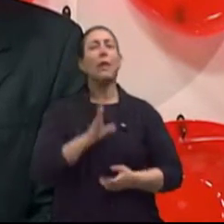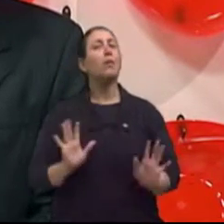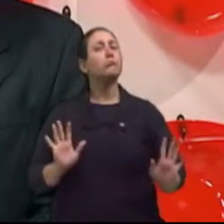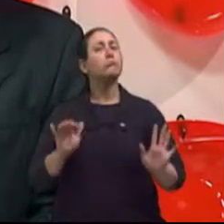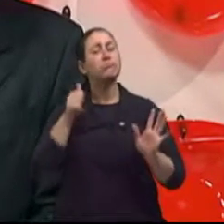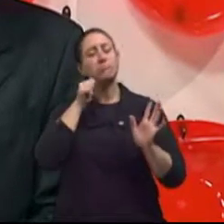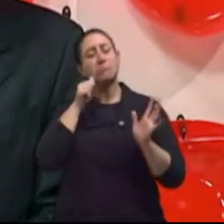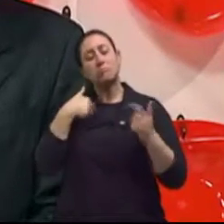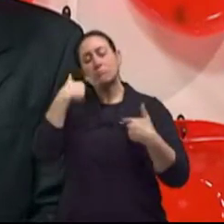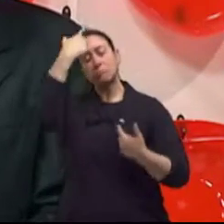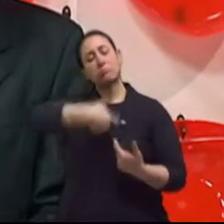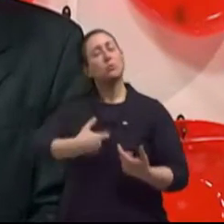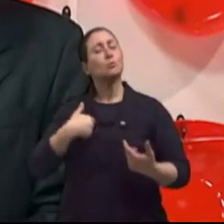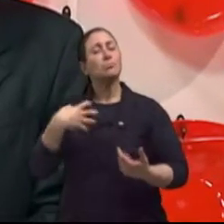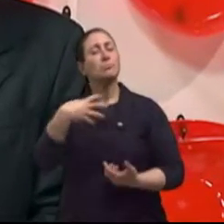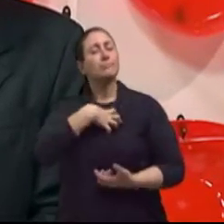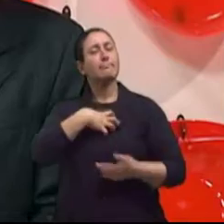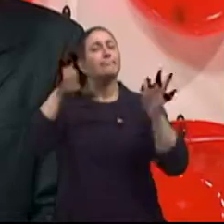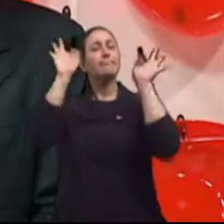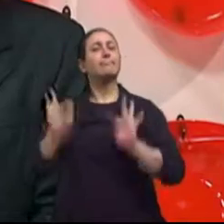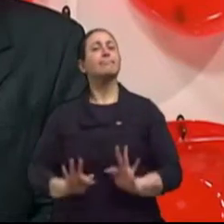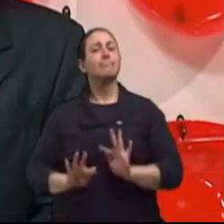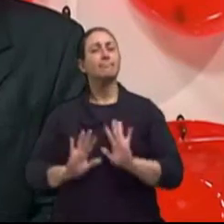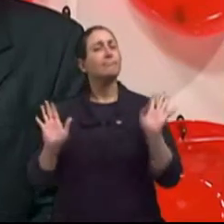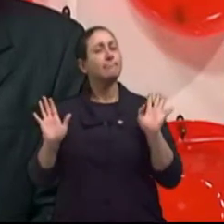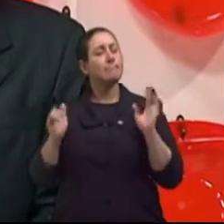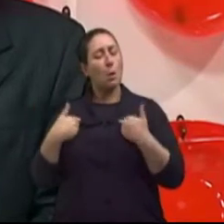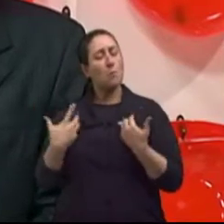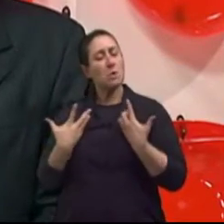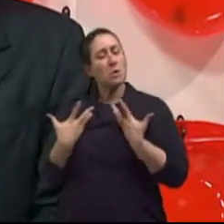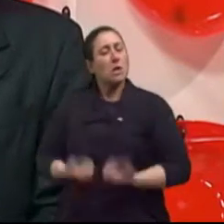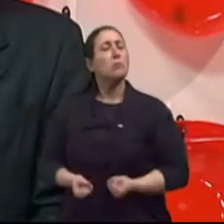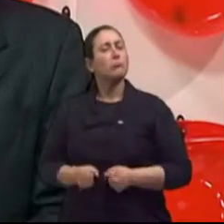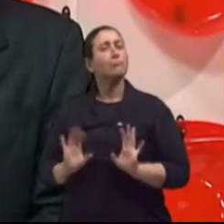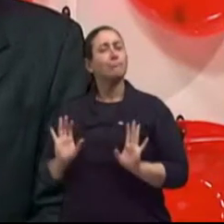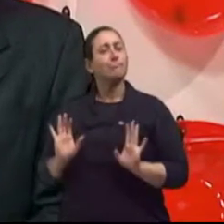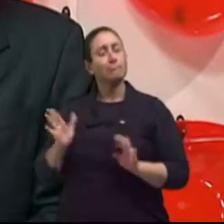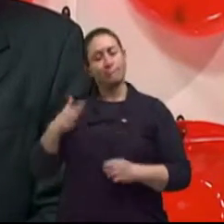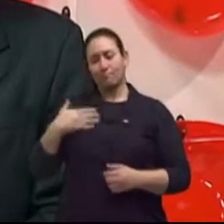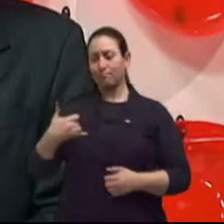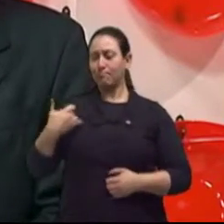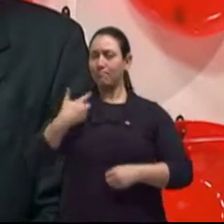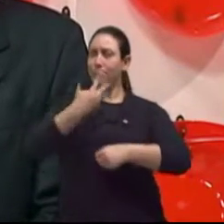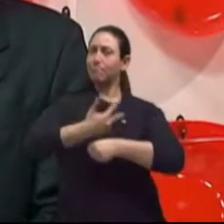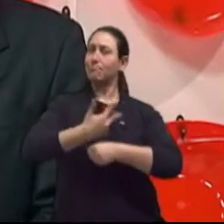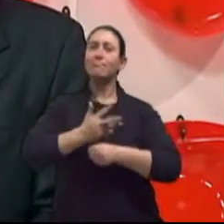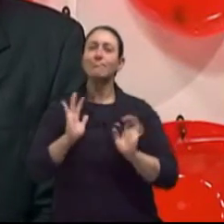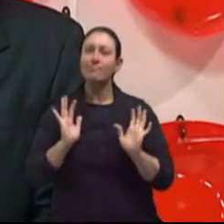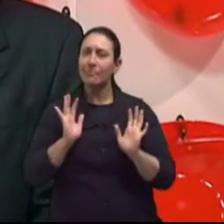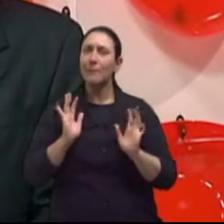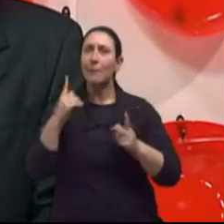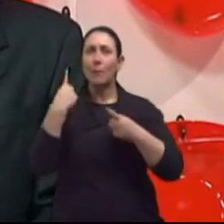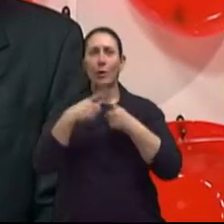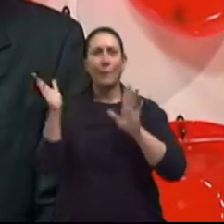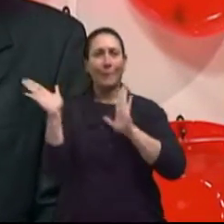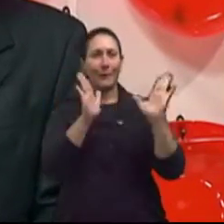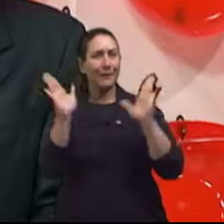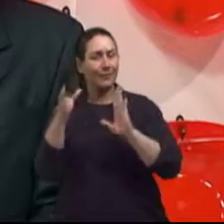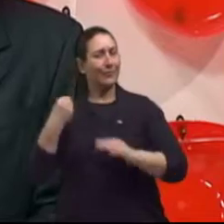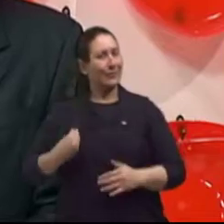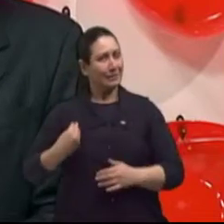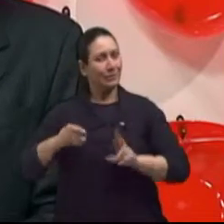mesma, que isso é importante. Aceitando esse período. Gente, então ela está num período diferente da vida dela, passou